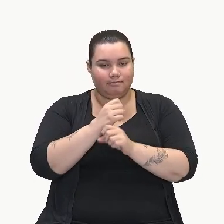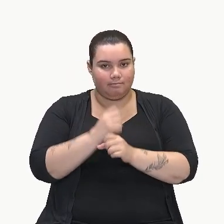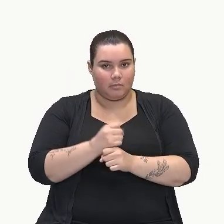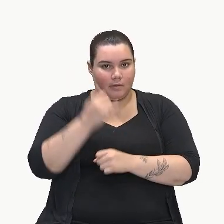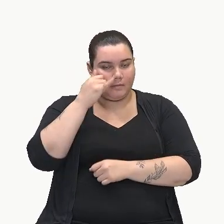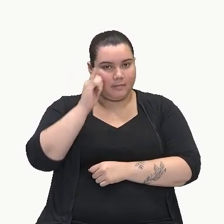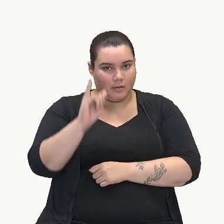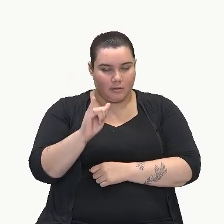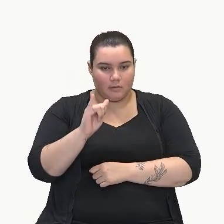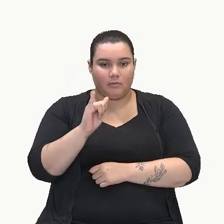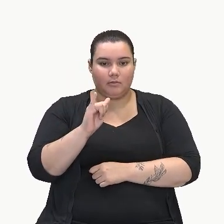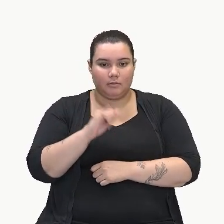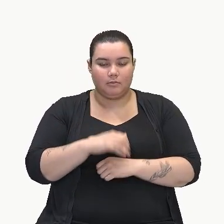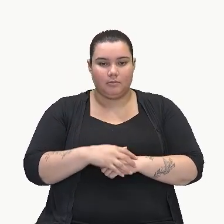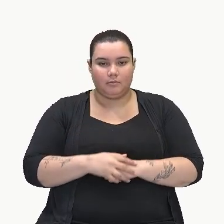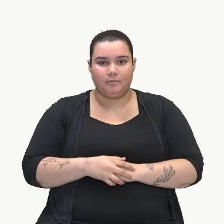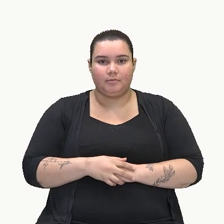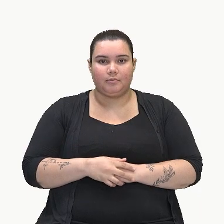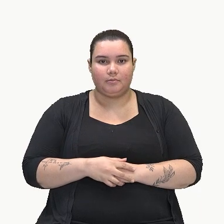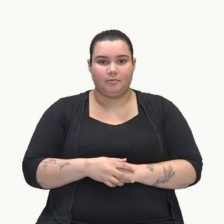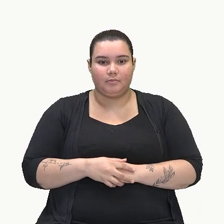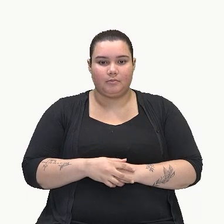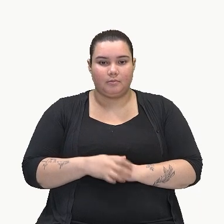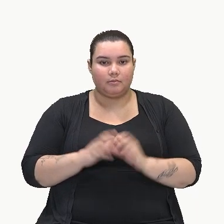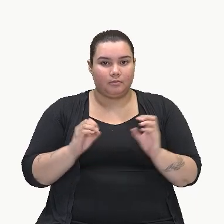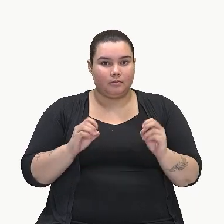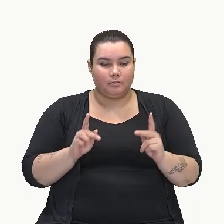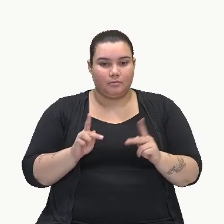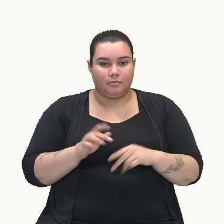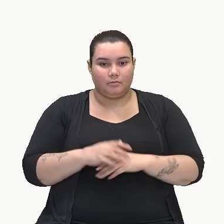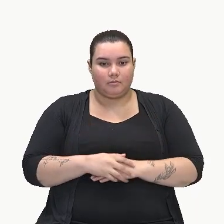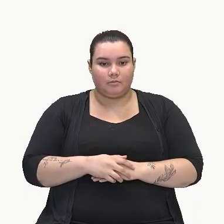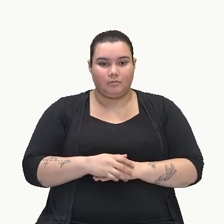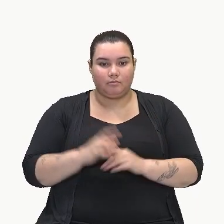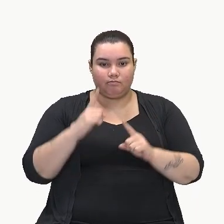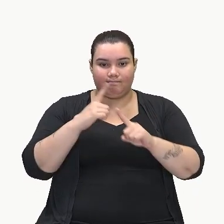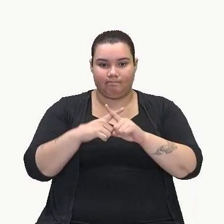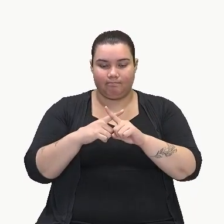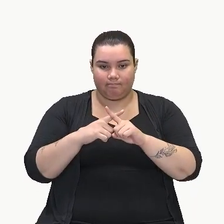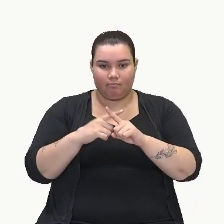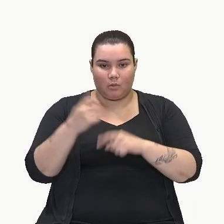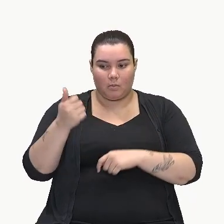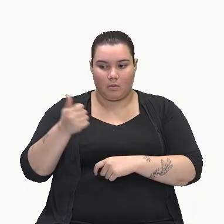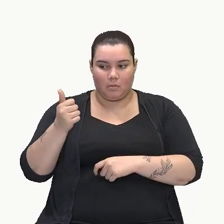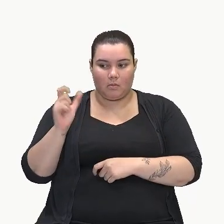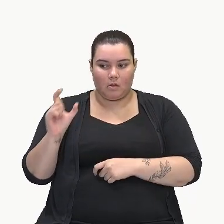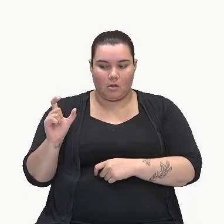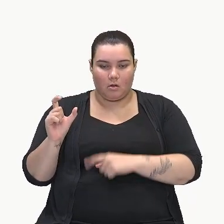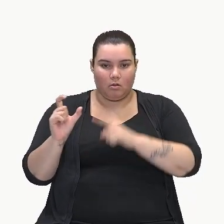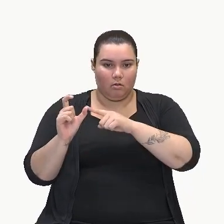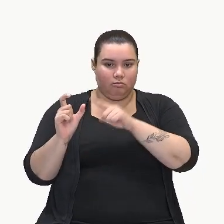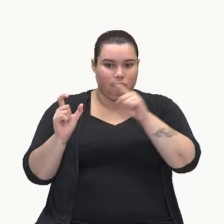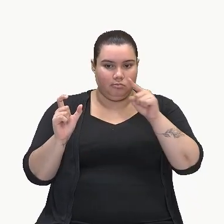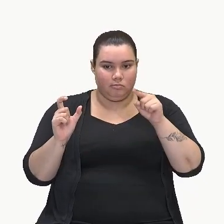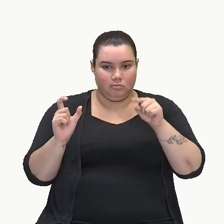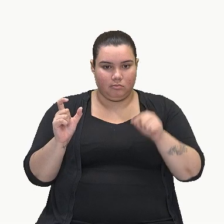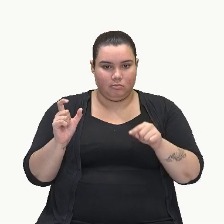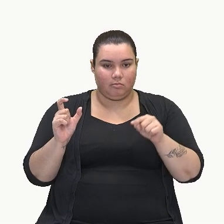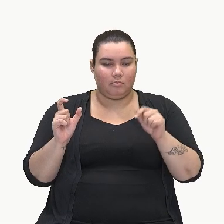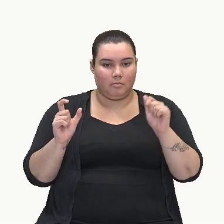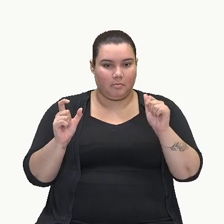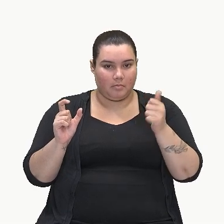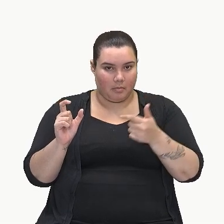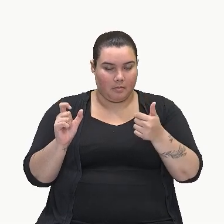o sinal e chegando no resultado errado. Ok? Fiz a multiplicação aqui do meu primeiro termo, que era o 3A,